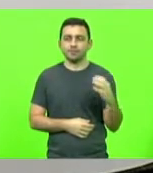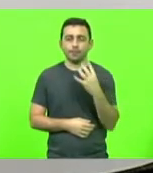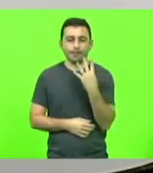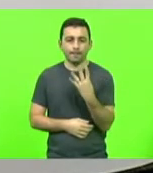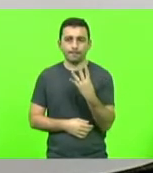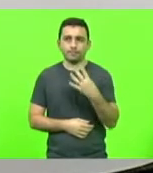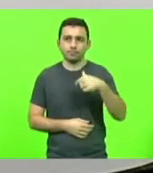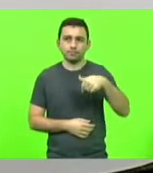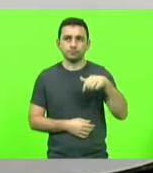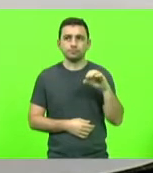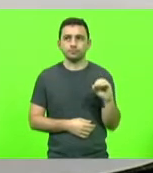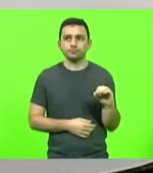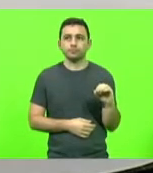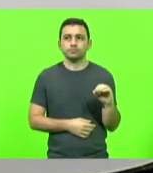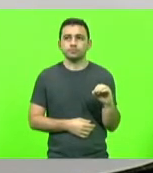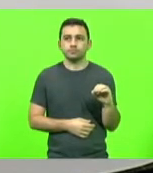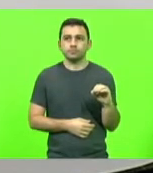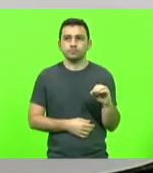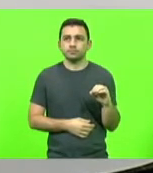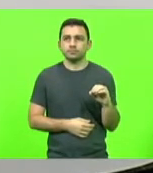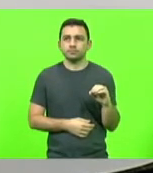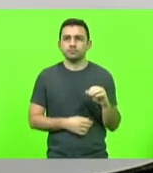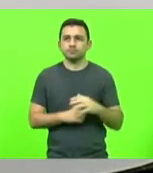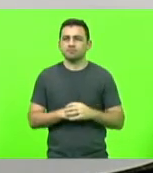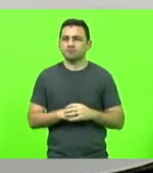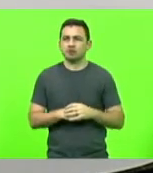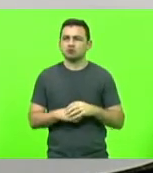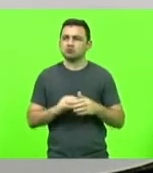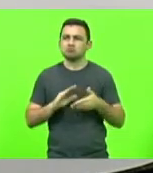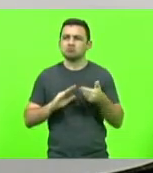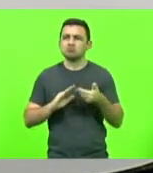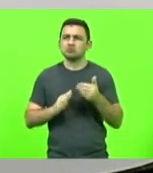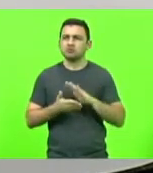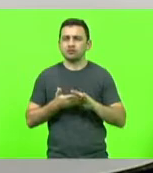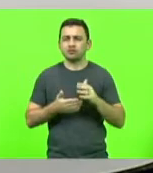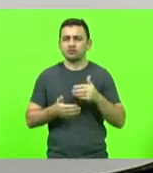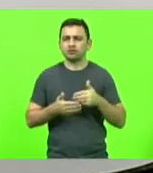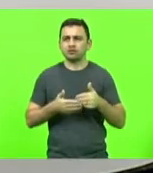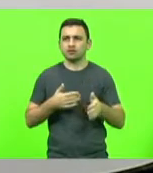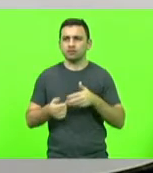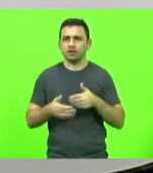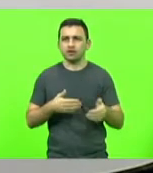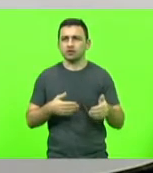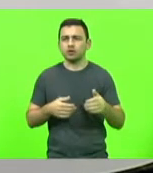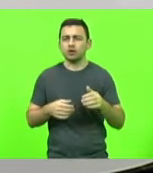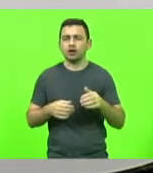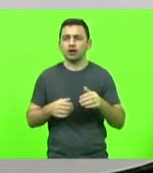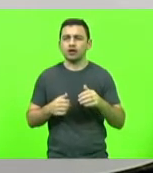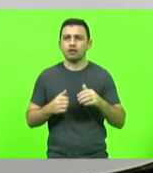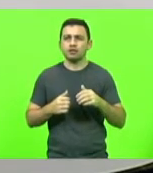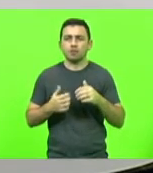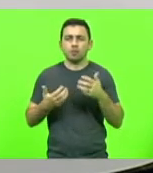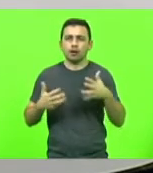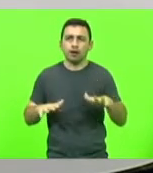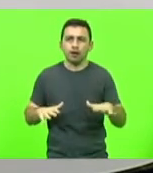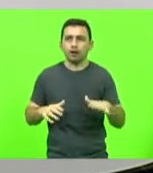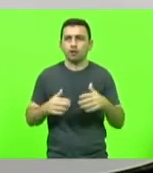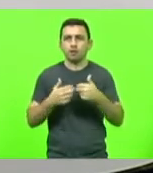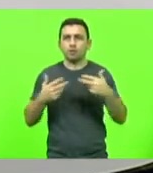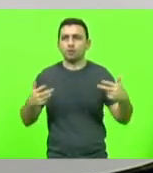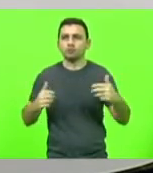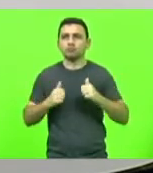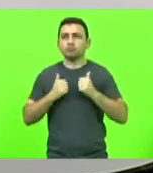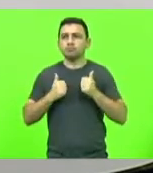470, abstraindo qualquer tipo de senão ou vaidade. Aí é que está.